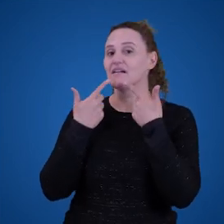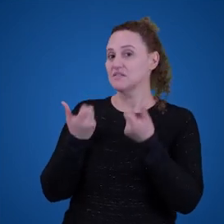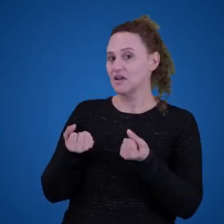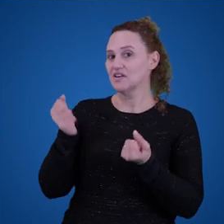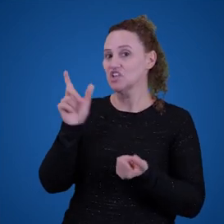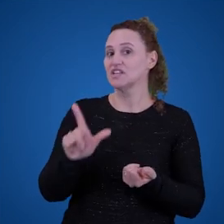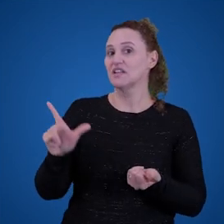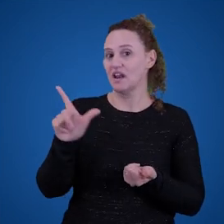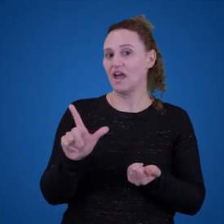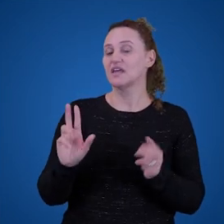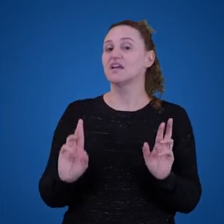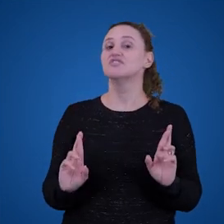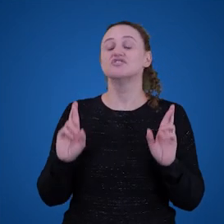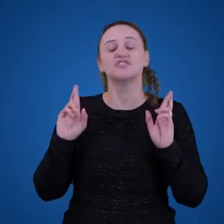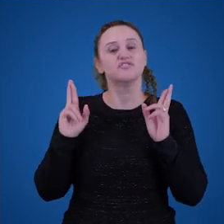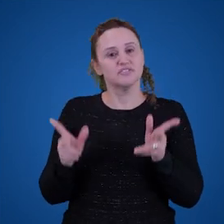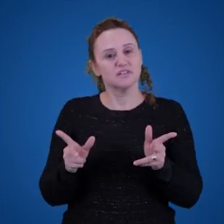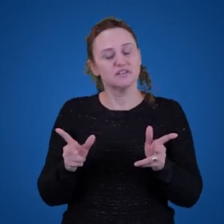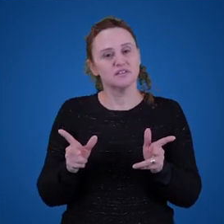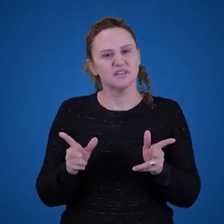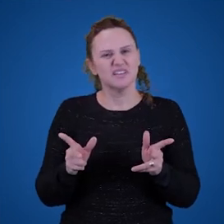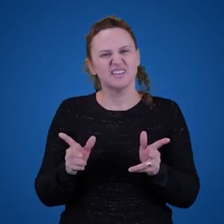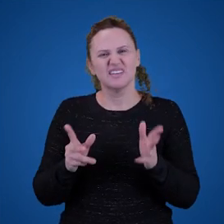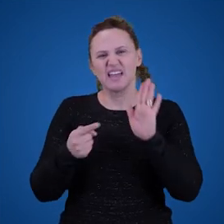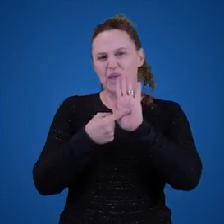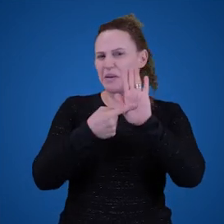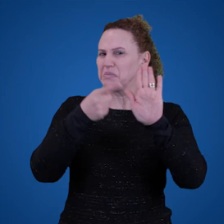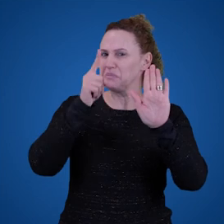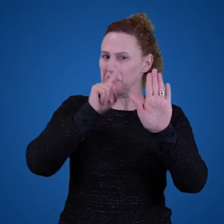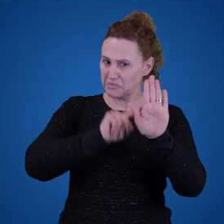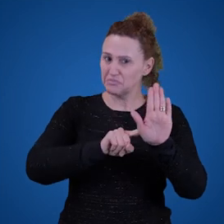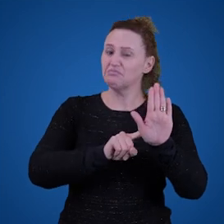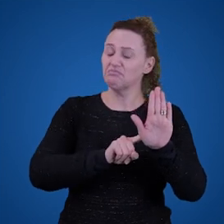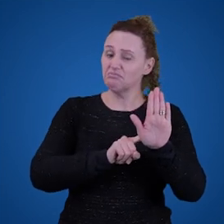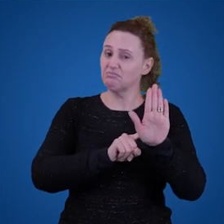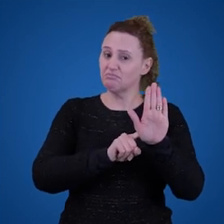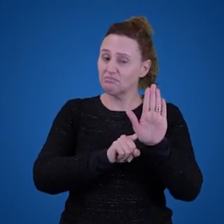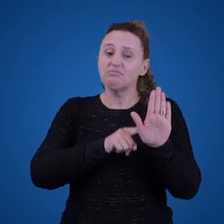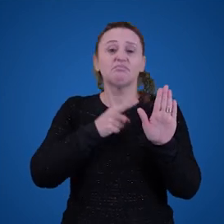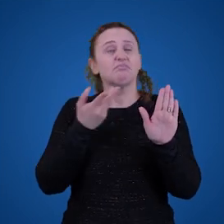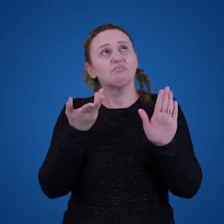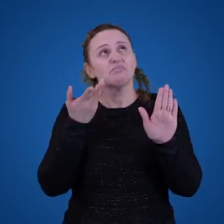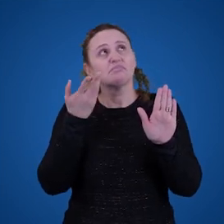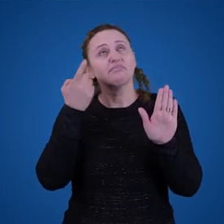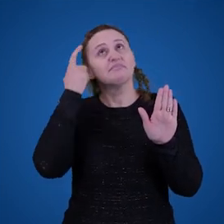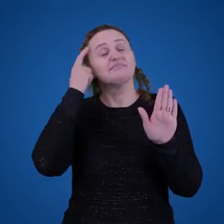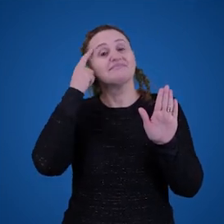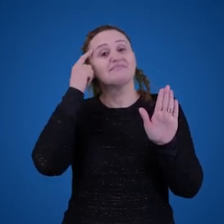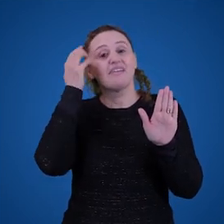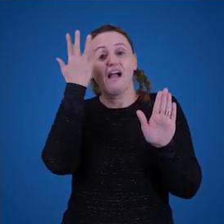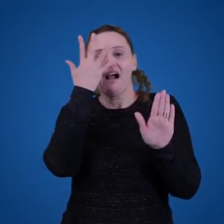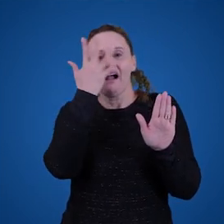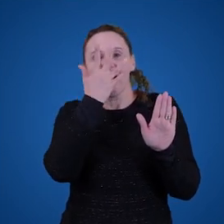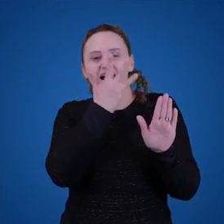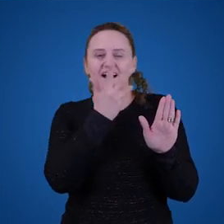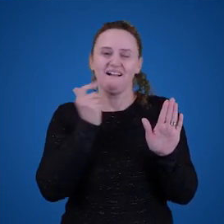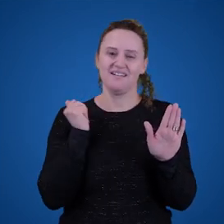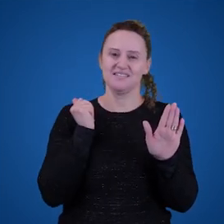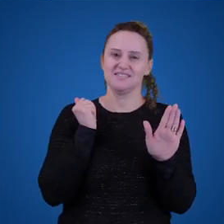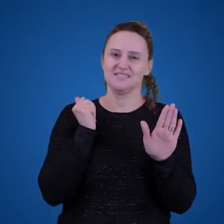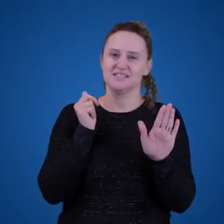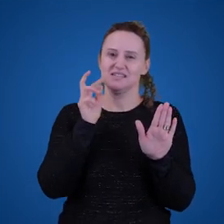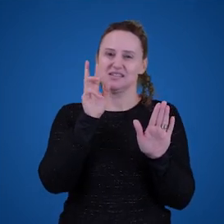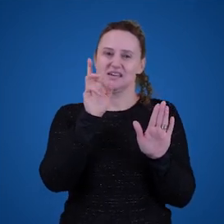parte dela é metafórica, né? Quando a gente pensa em romances, por exemplo, Dom Casmorro, 100 Anos de